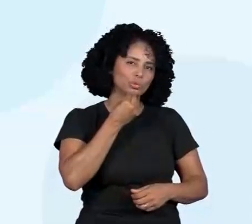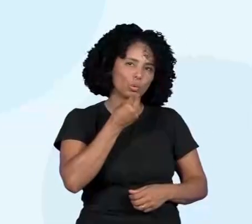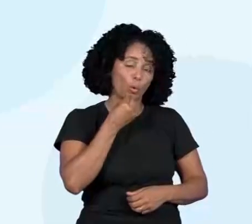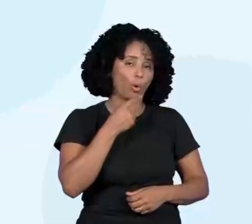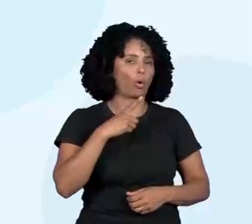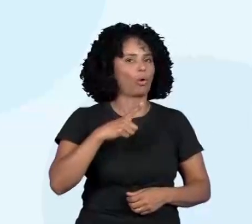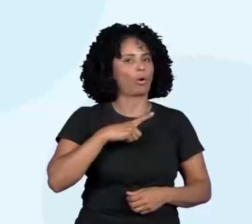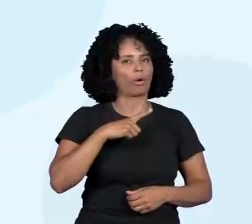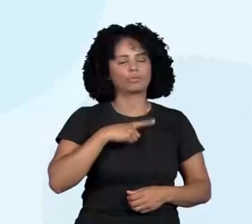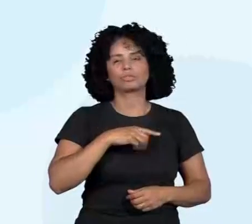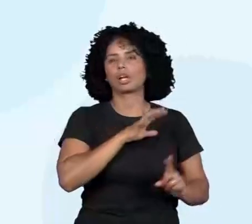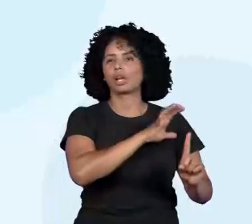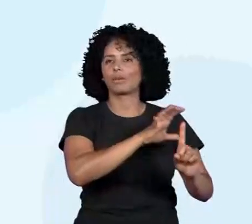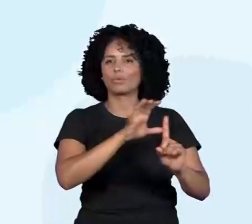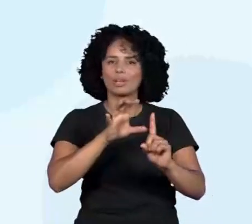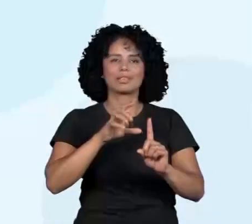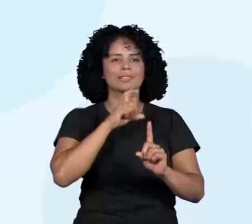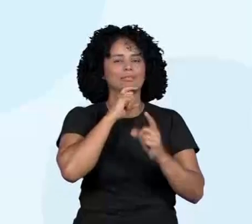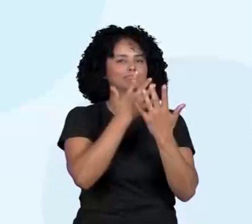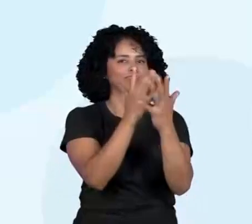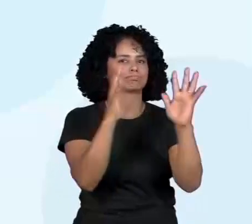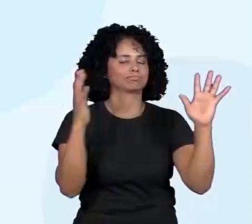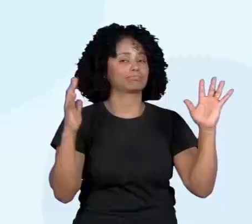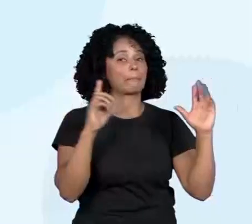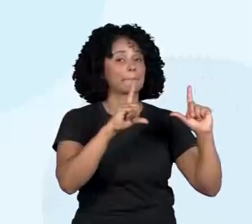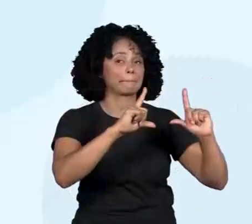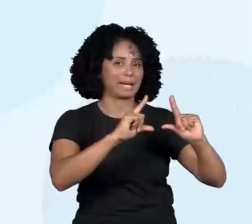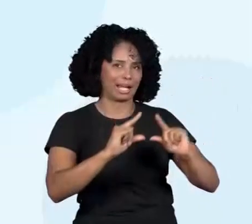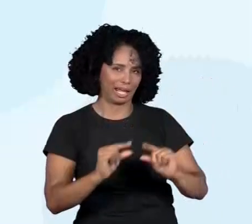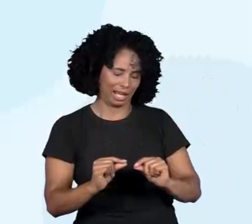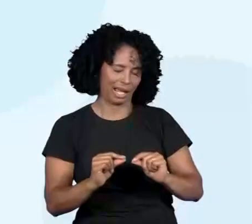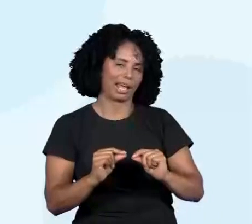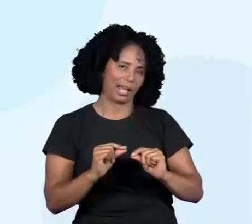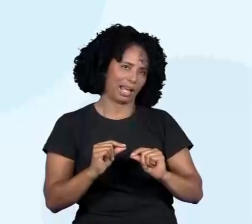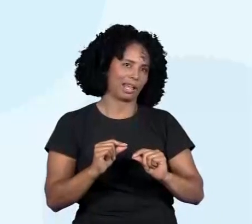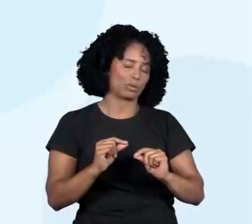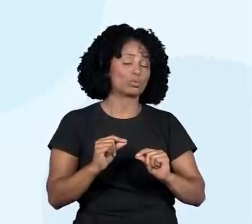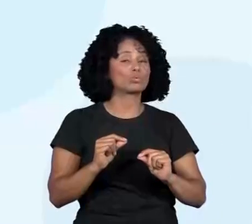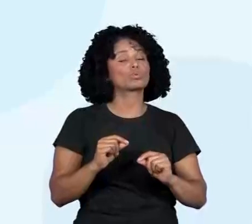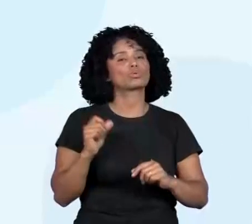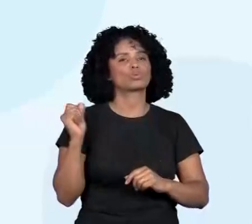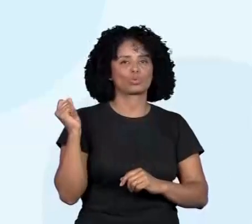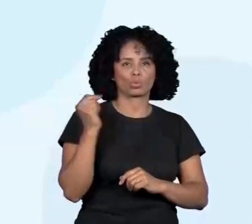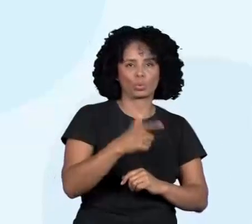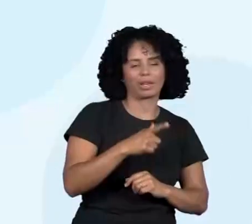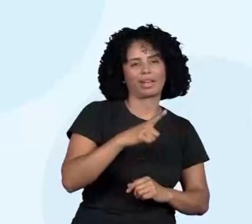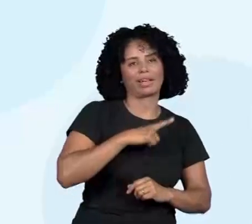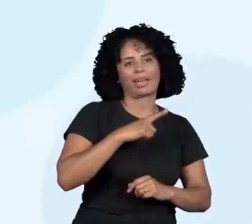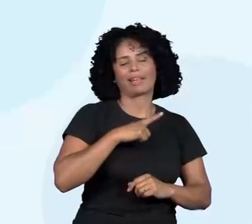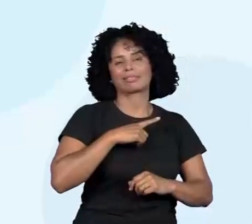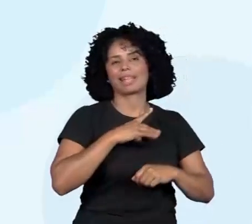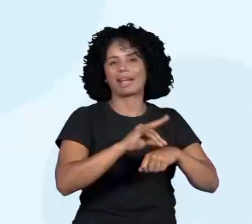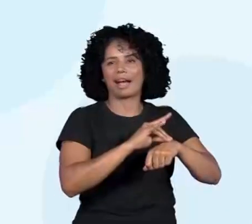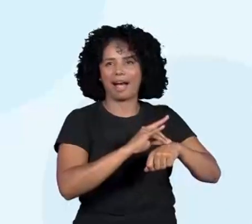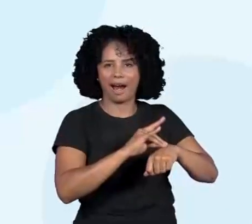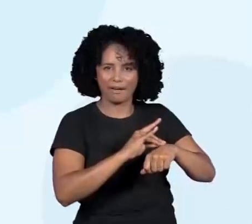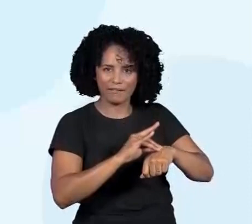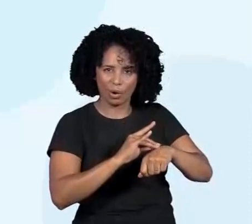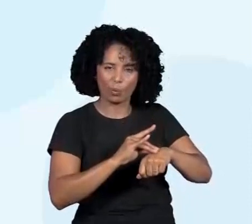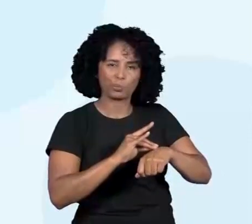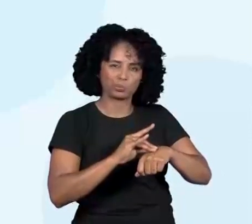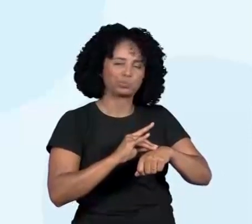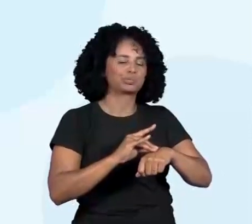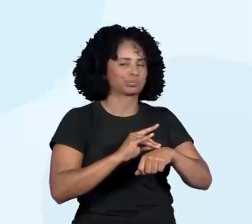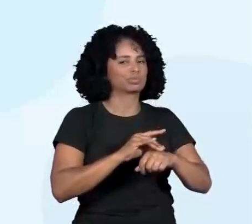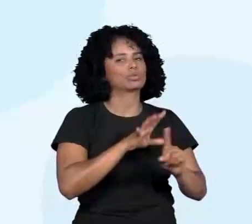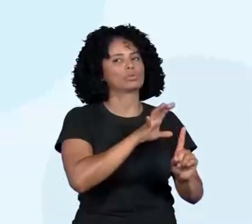agressiva ao meio ambiente do que as usinas termoelétricas à base de petróleo ou carvão, que